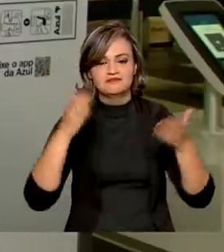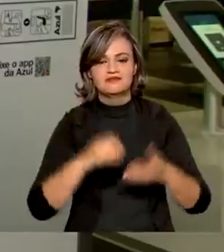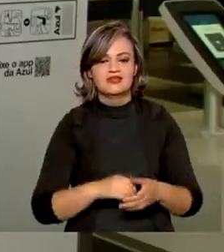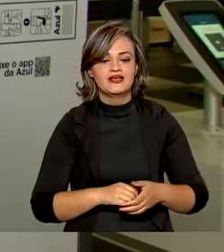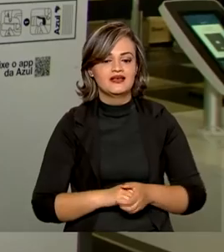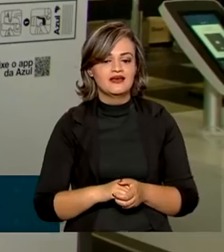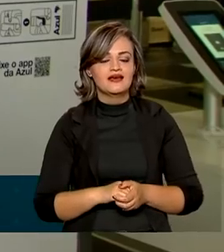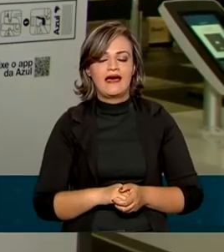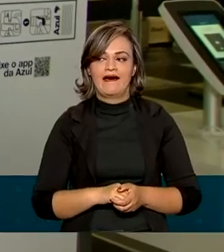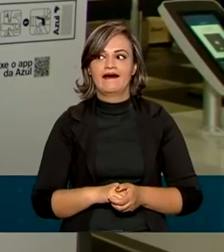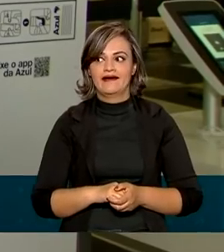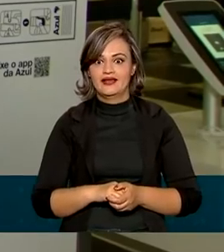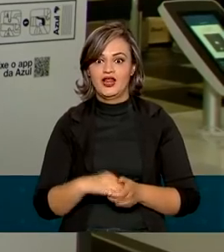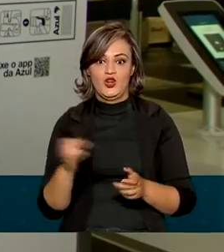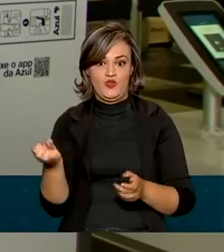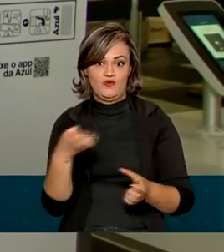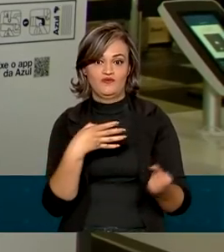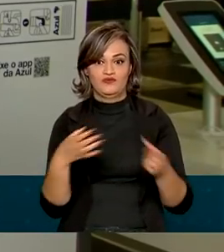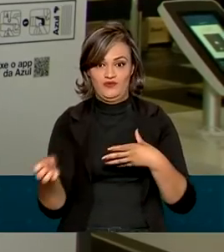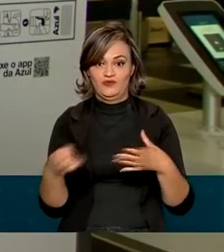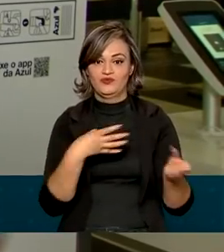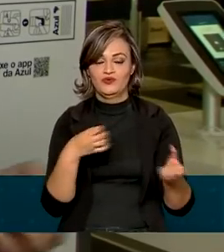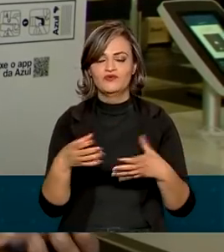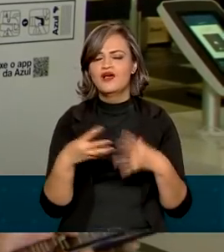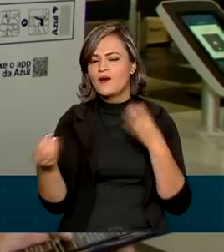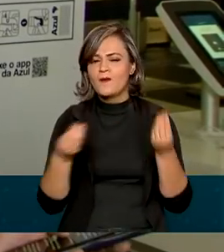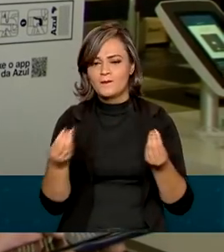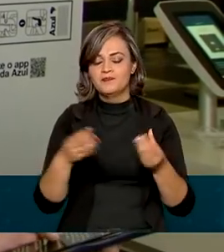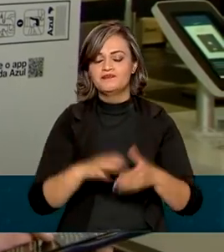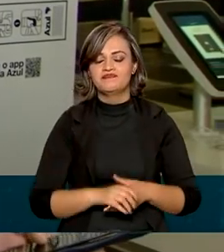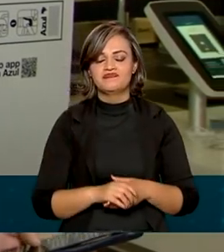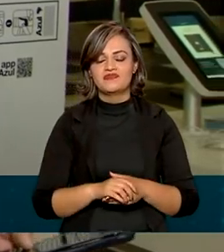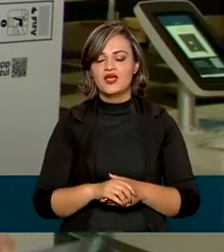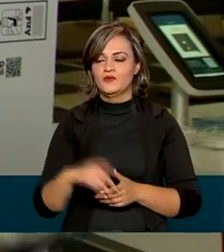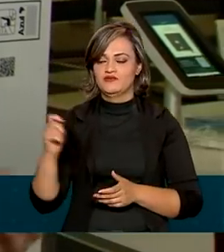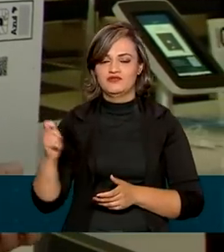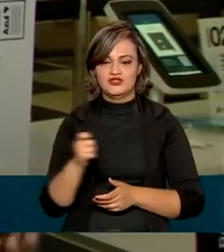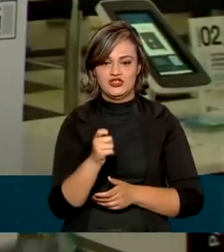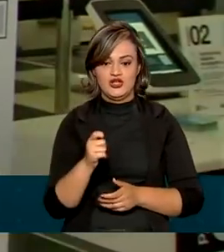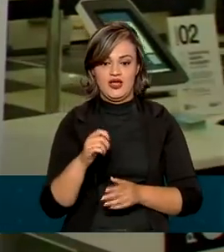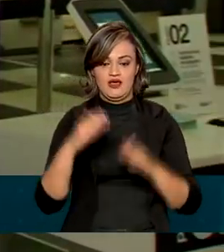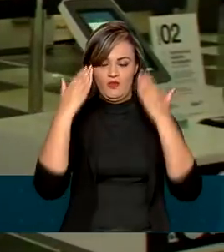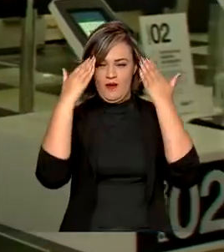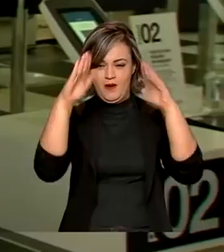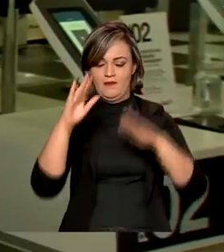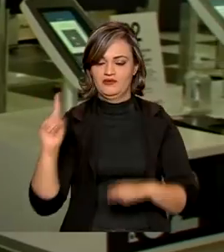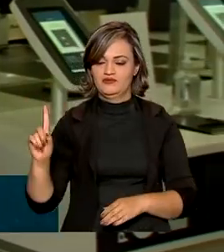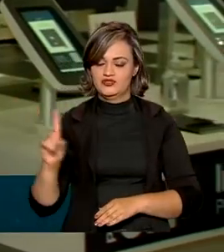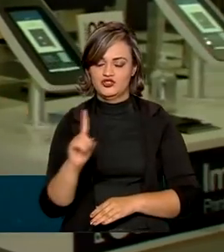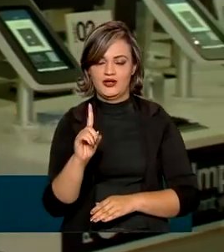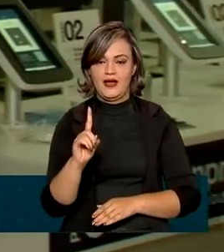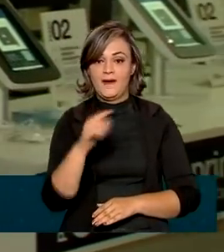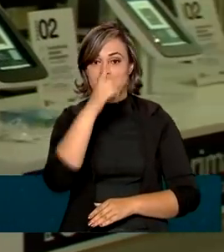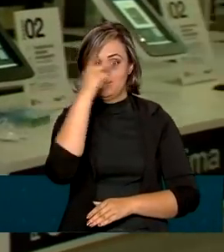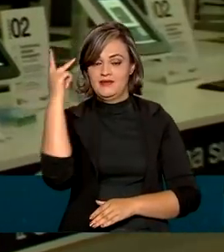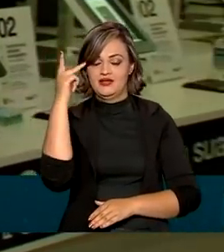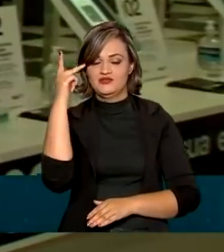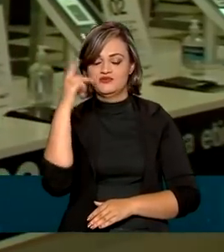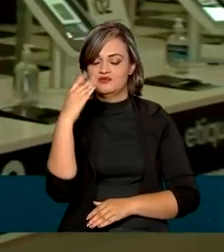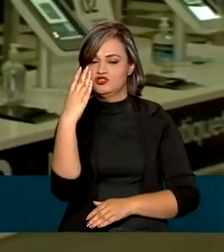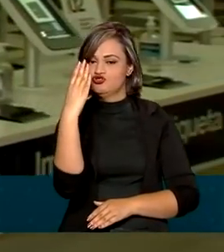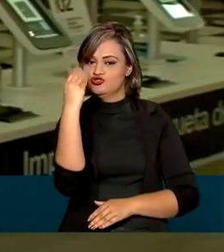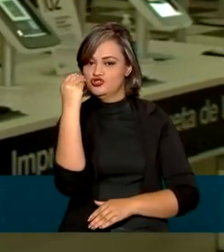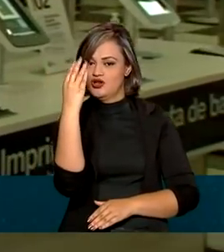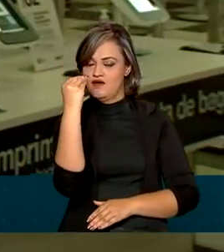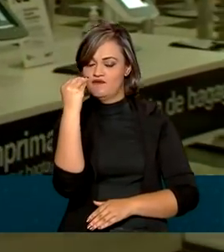mundo. Olha, é bastante moderno, viu? E funciona assim, aqui no momento do check-in, que acontece por aqui, o passageiro precisa tirar uma